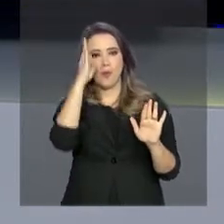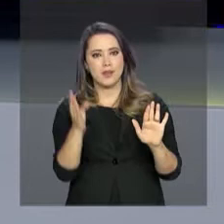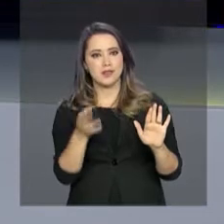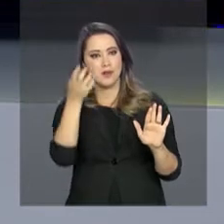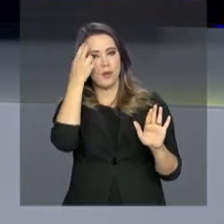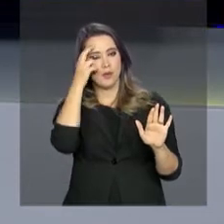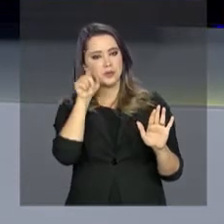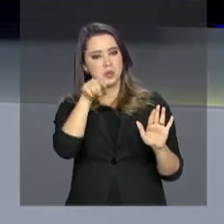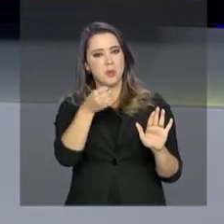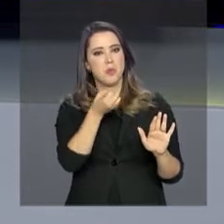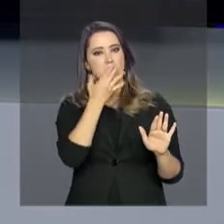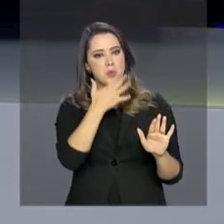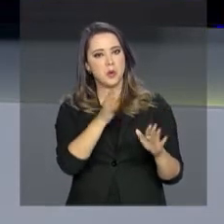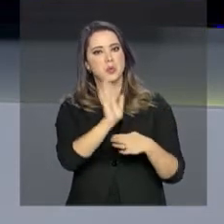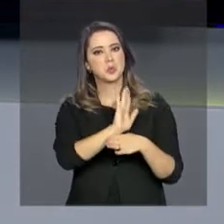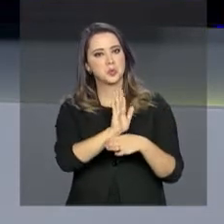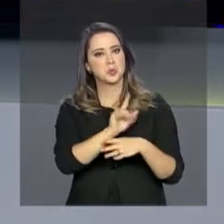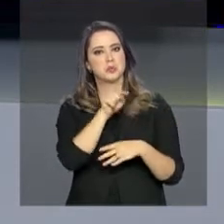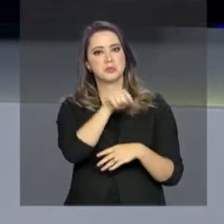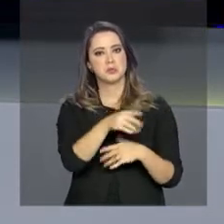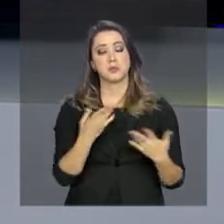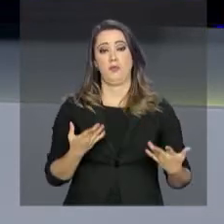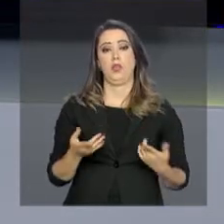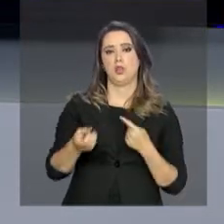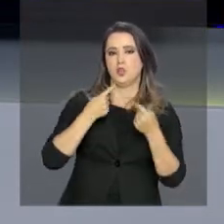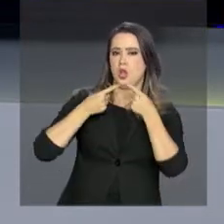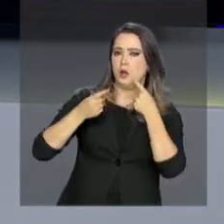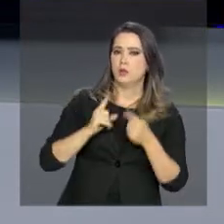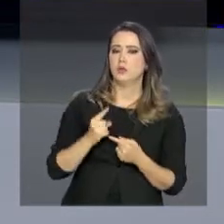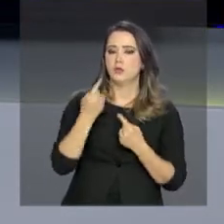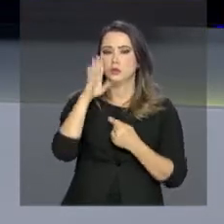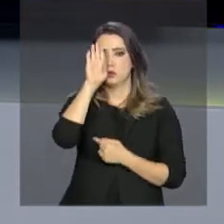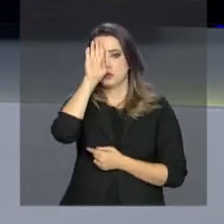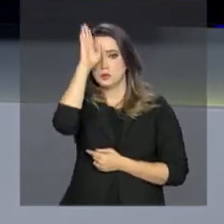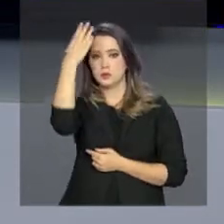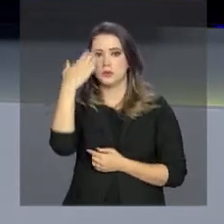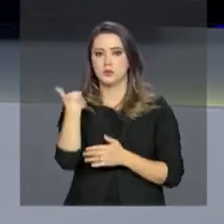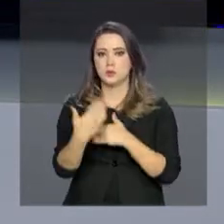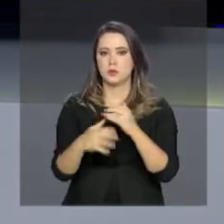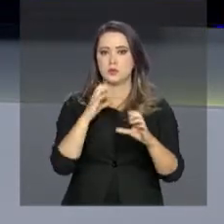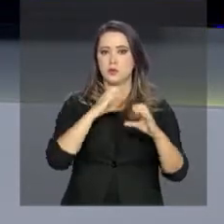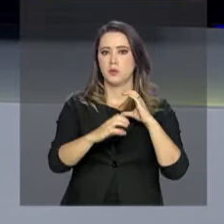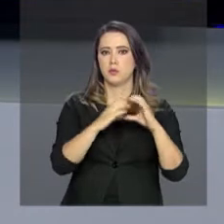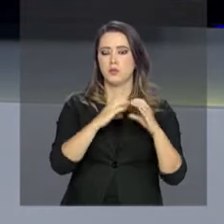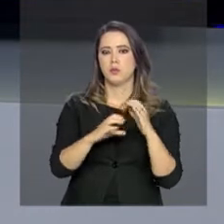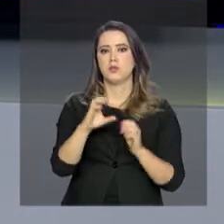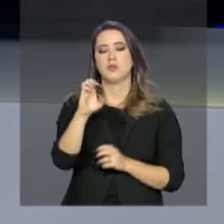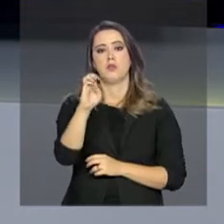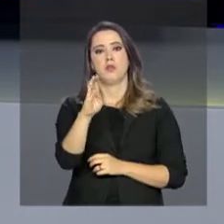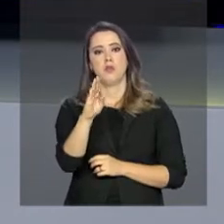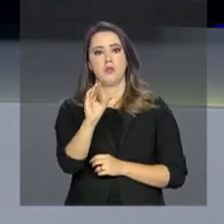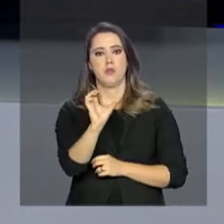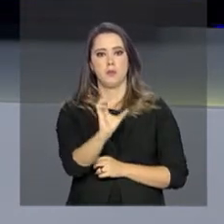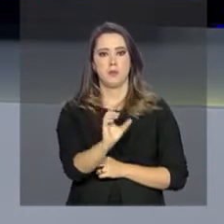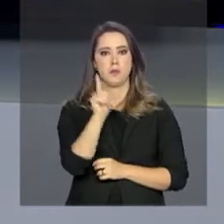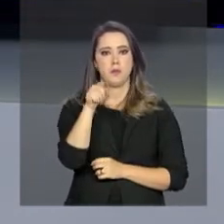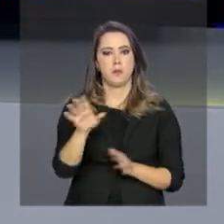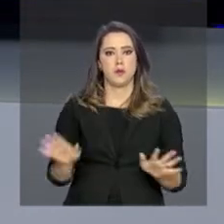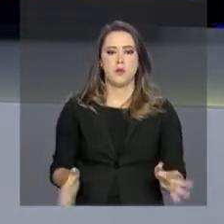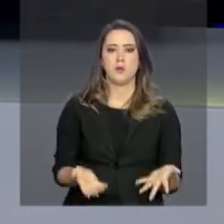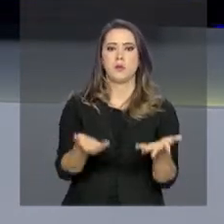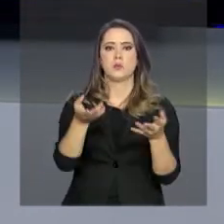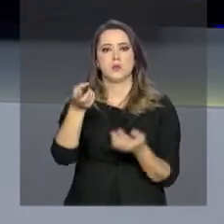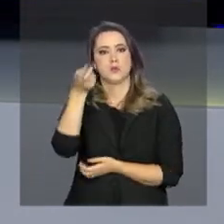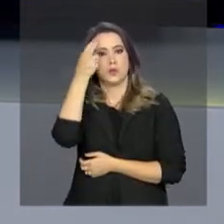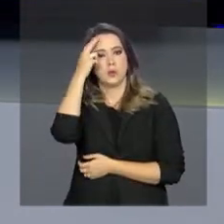qualidade de sua produção. A iniciativa dialoga com um dos princípios que regem a comunicação pública e a EBC, que é a